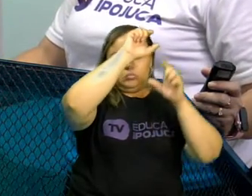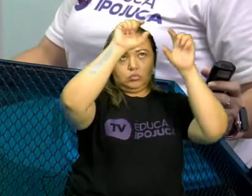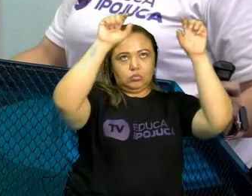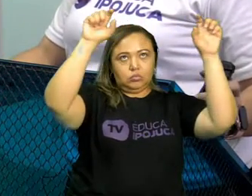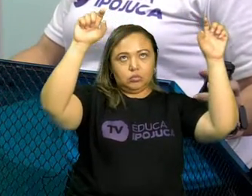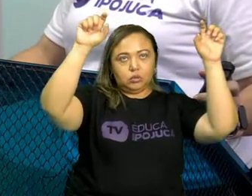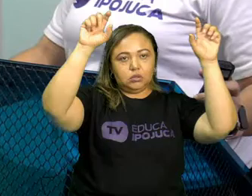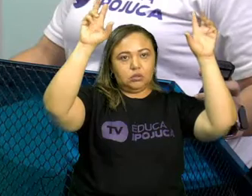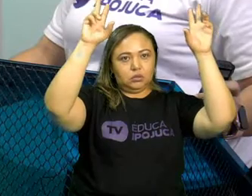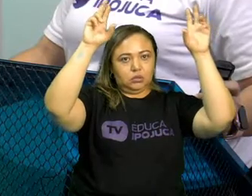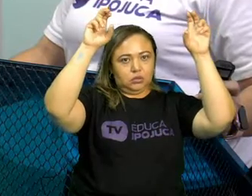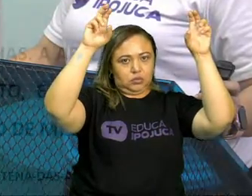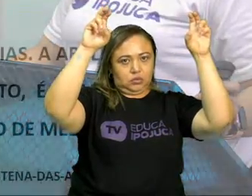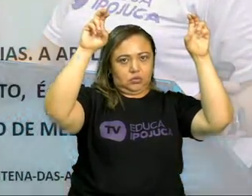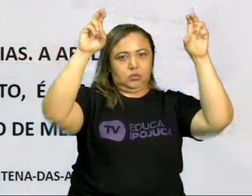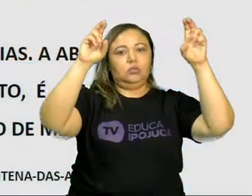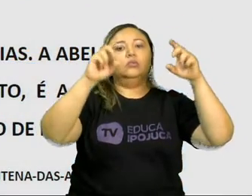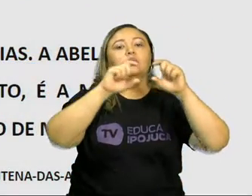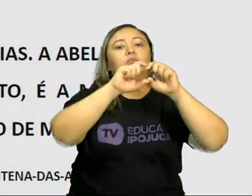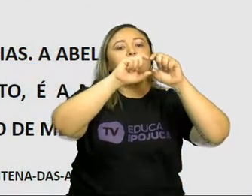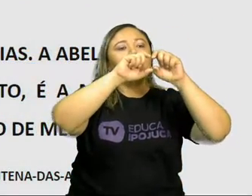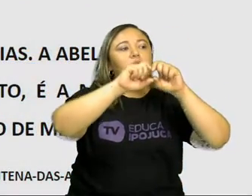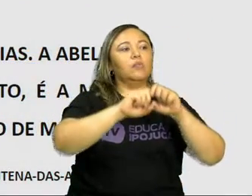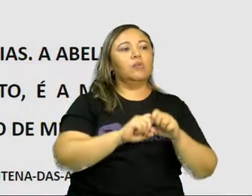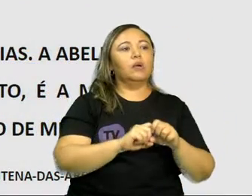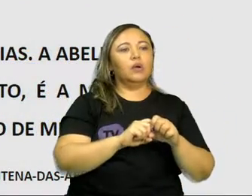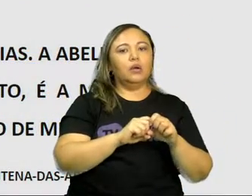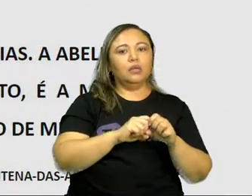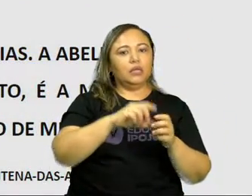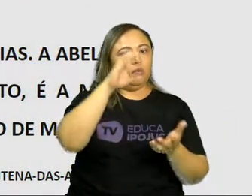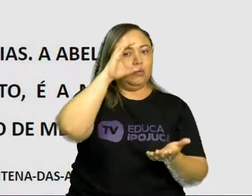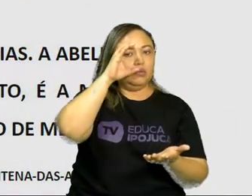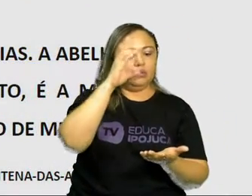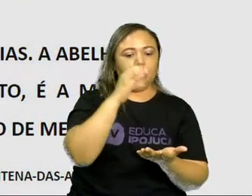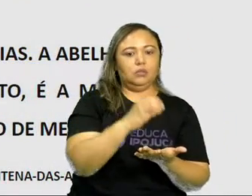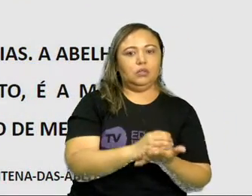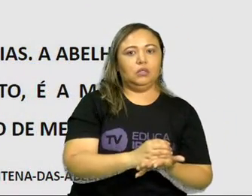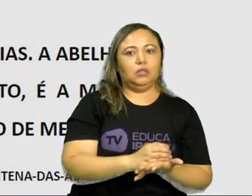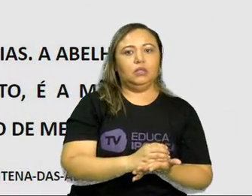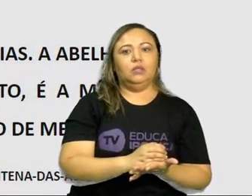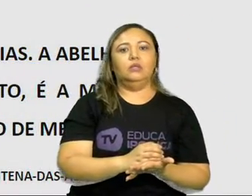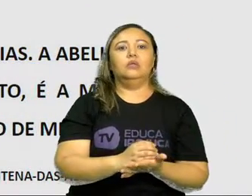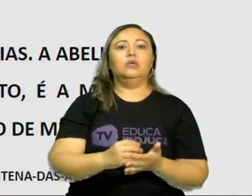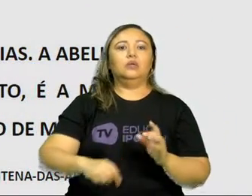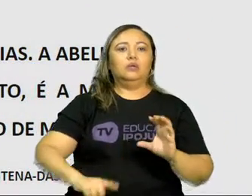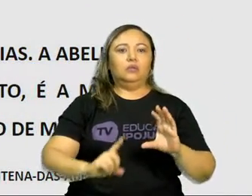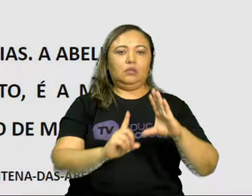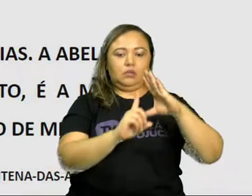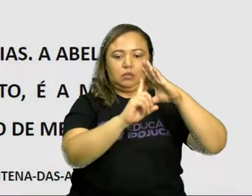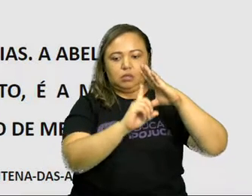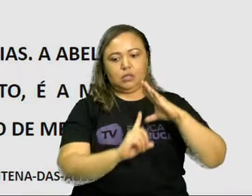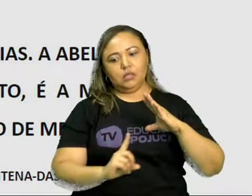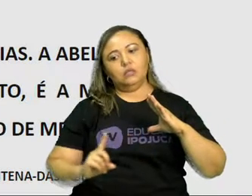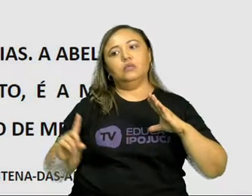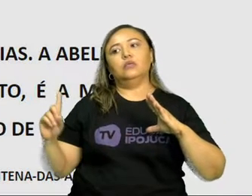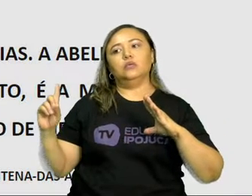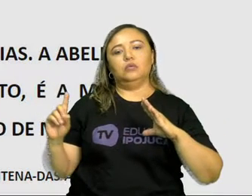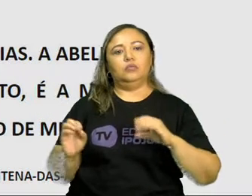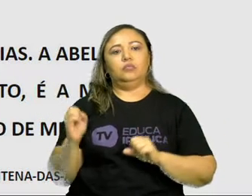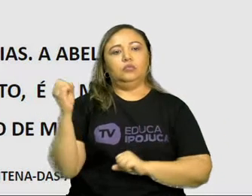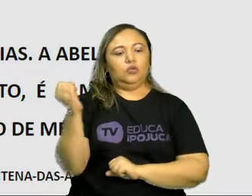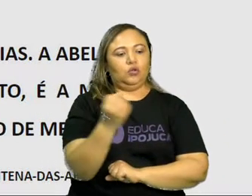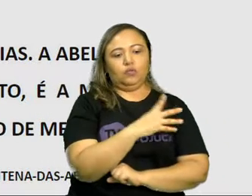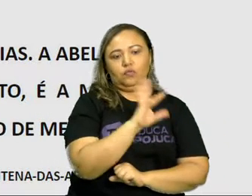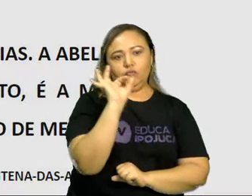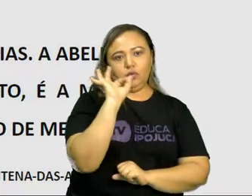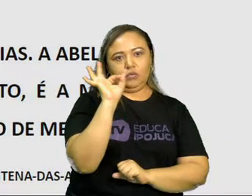cima. E logo embaixo a gente tem a tese. Esta ideia de distanciamento social não é nova e